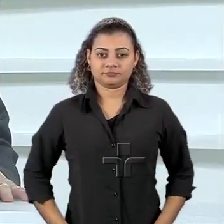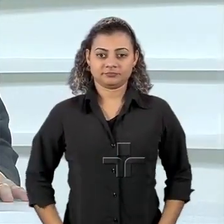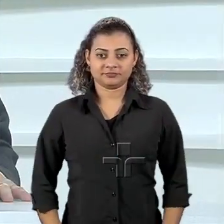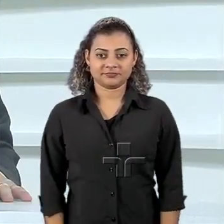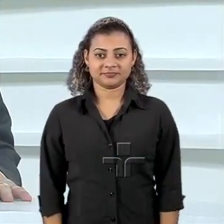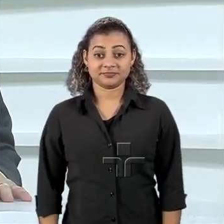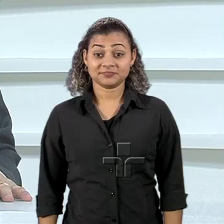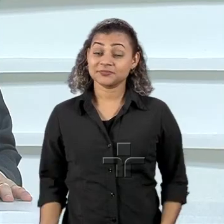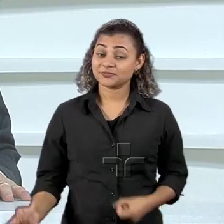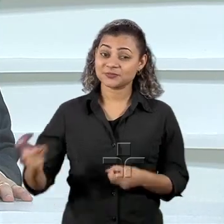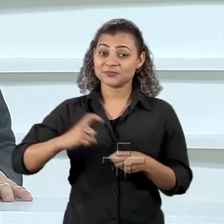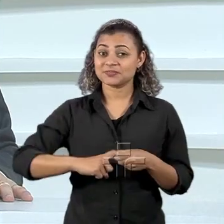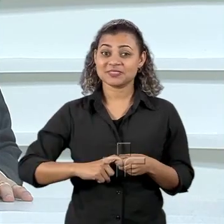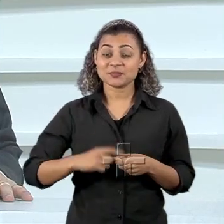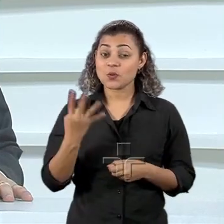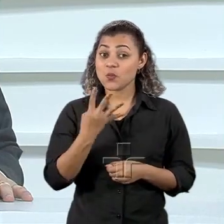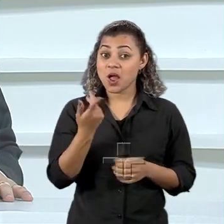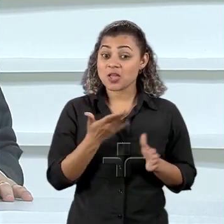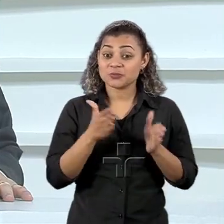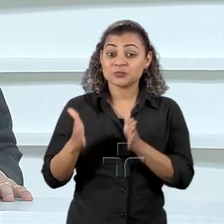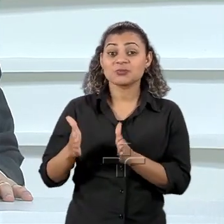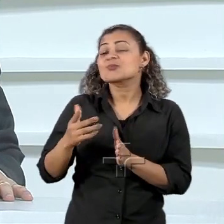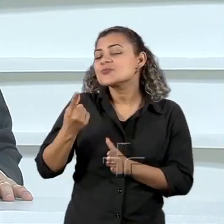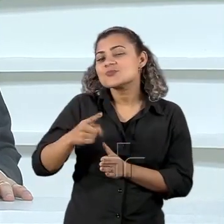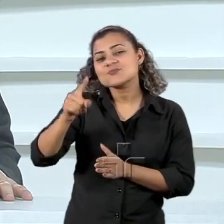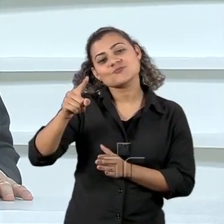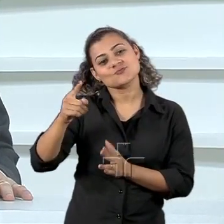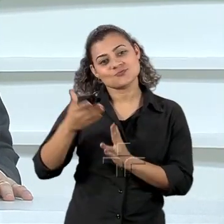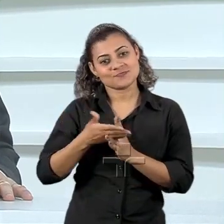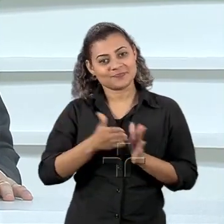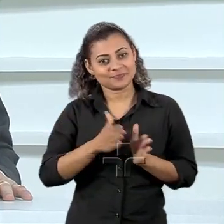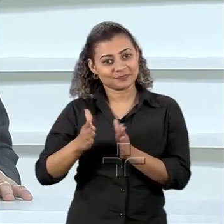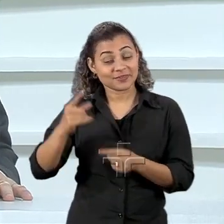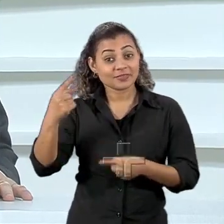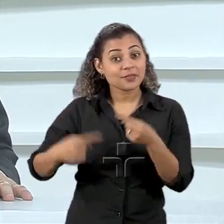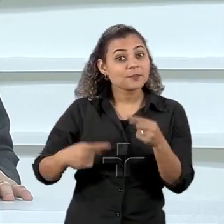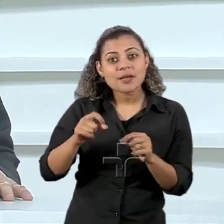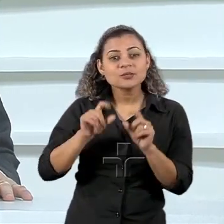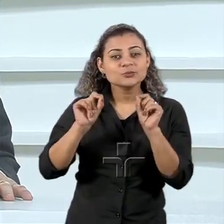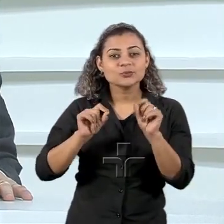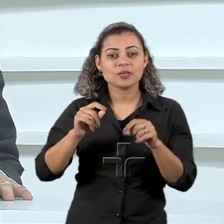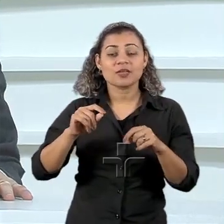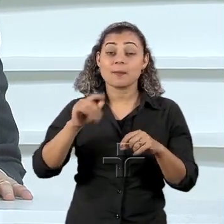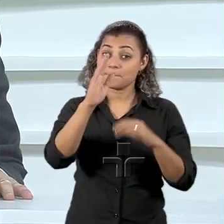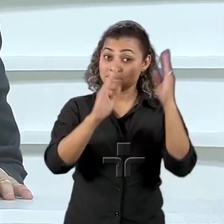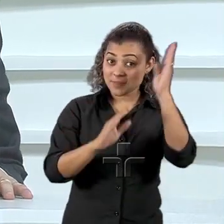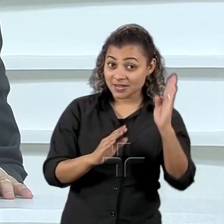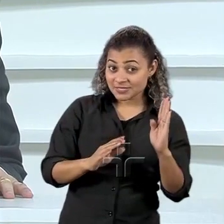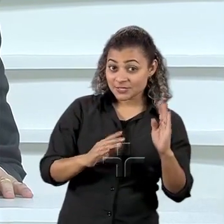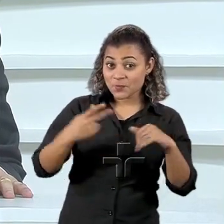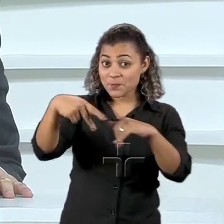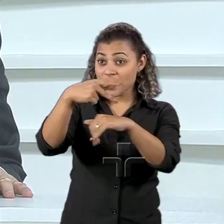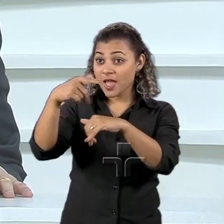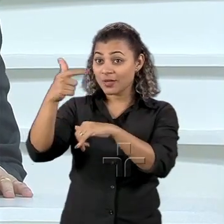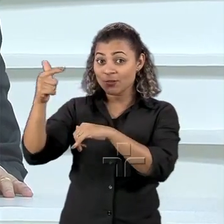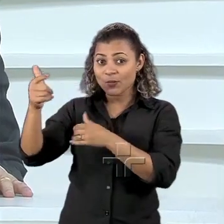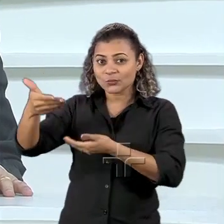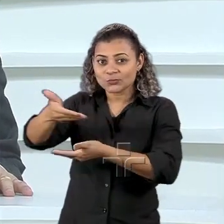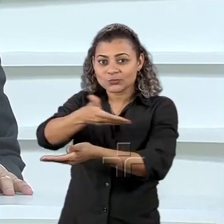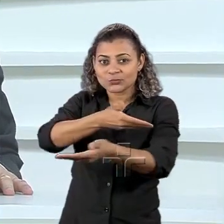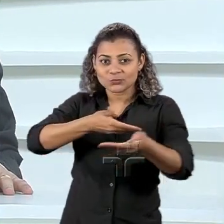Estamos de volta para o quarto e último bloco do debate sobre as relações do Brasil com o seu